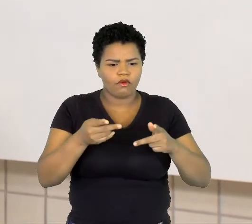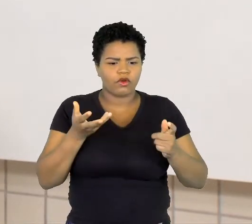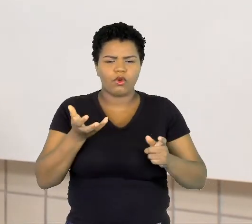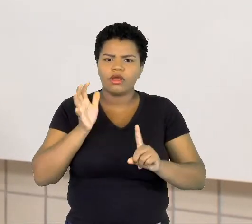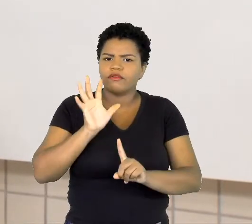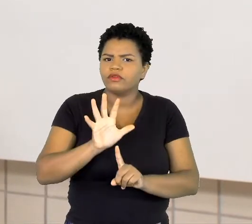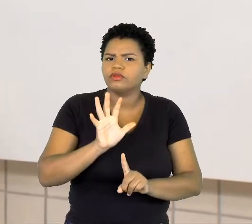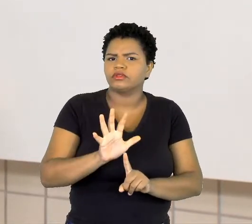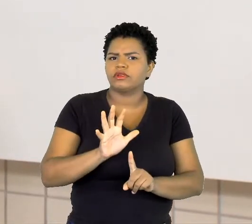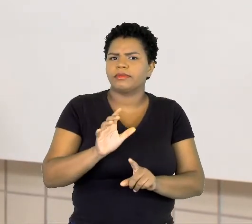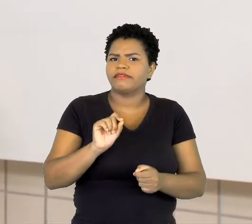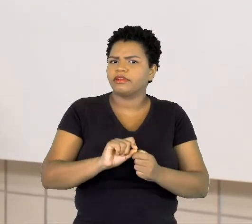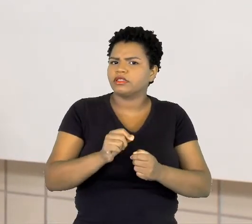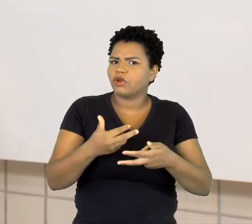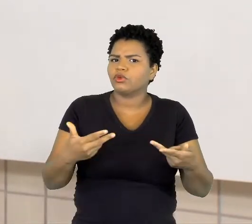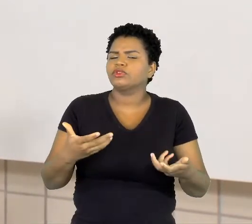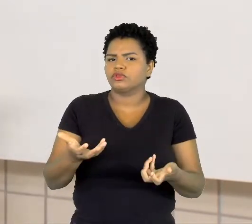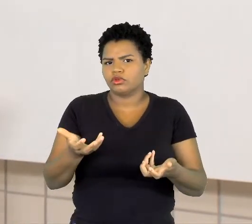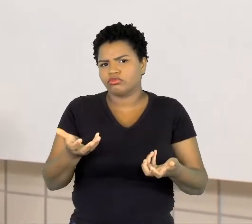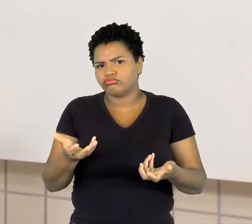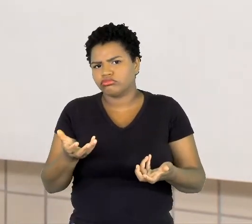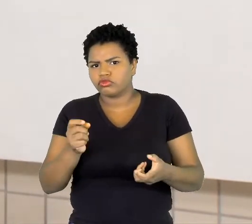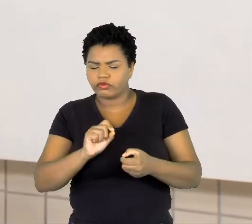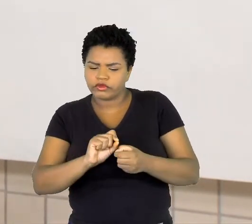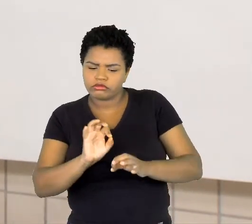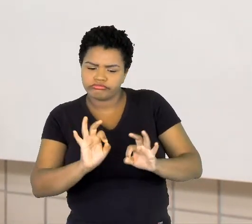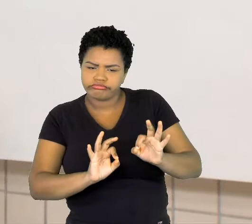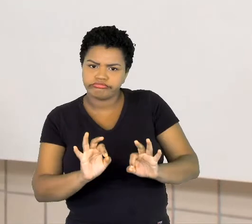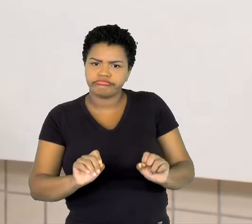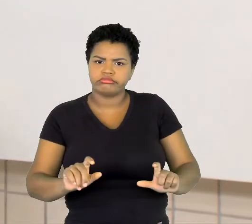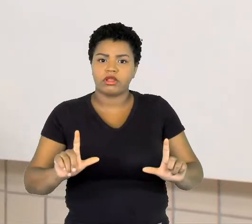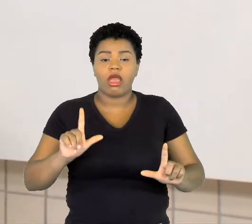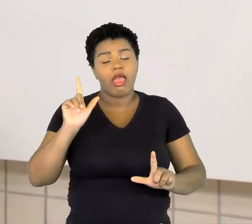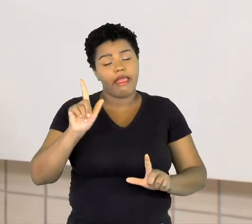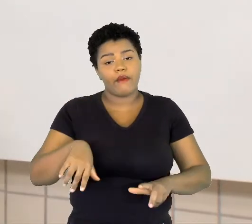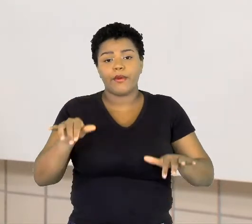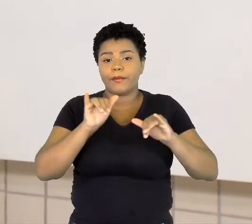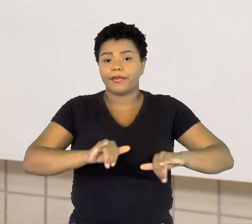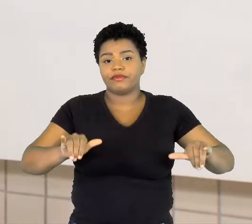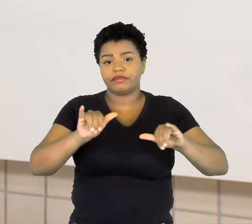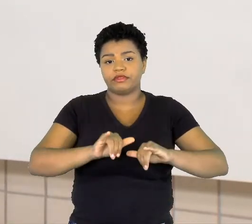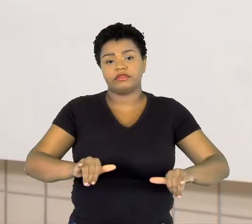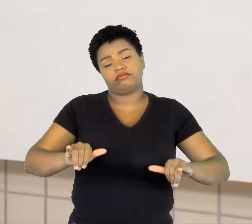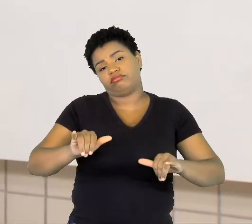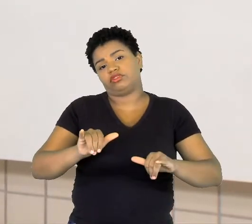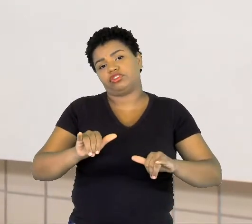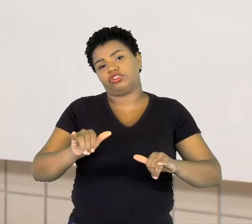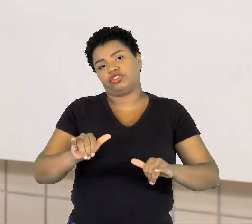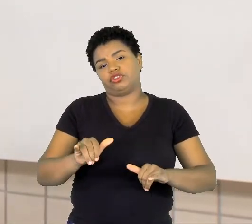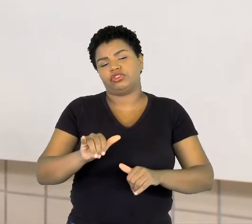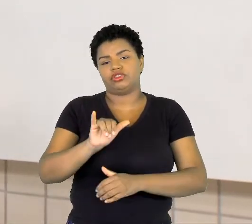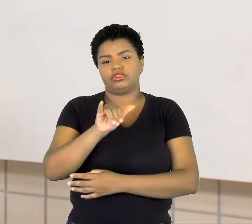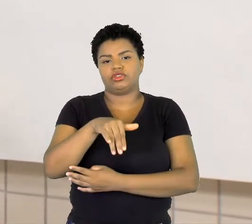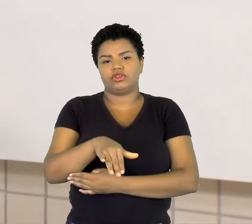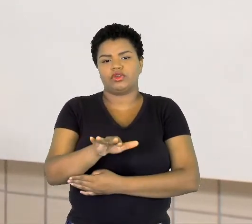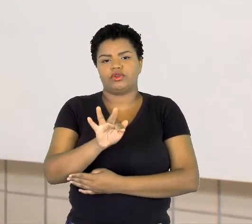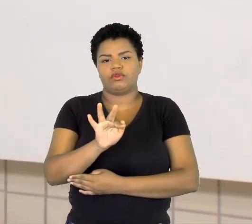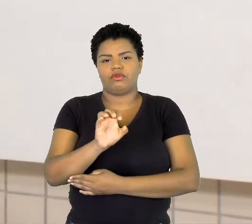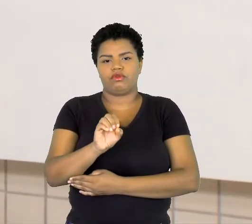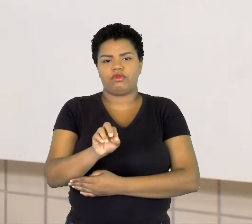precisando? Isso é uma propaganda informativa. Então, textos bem simples,